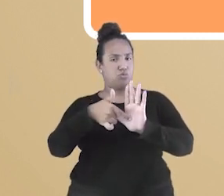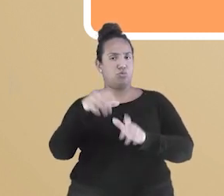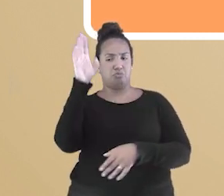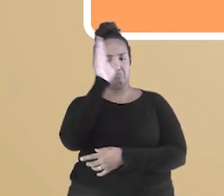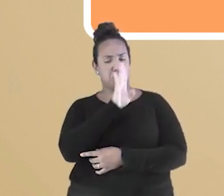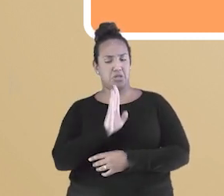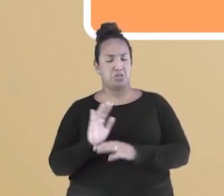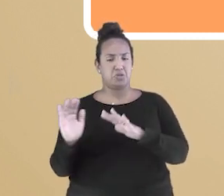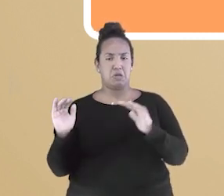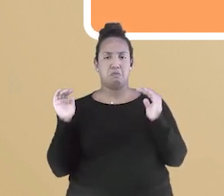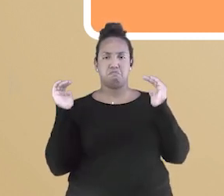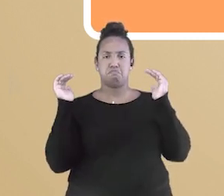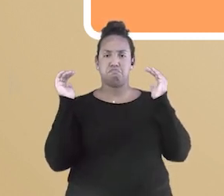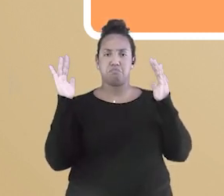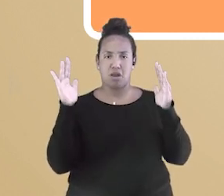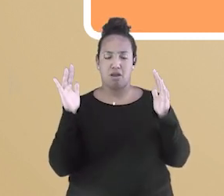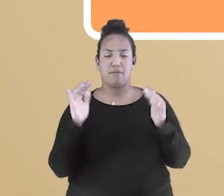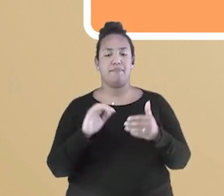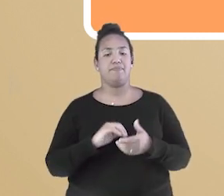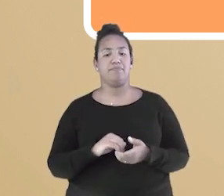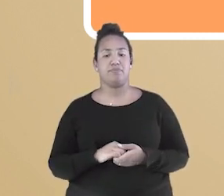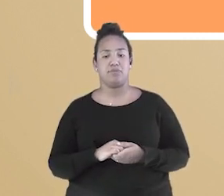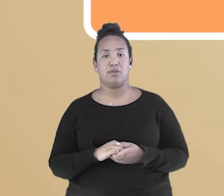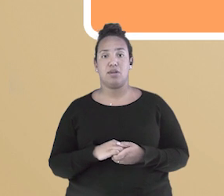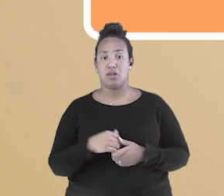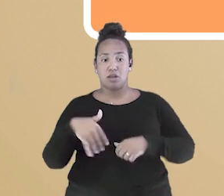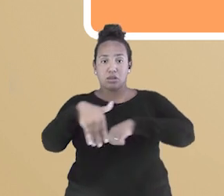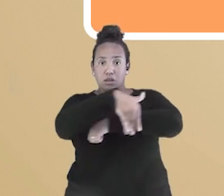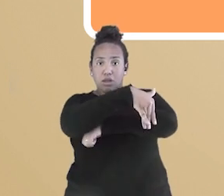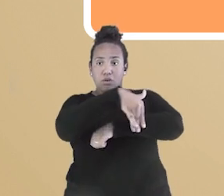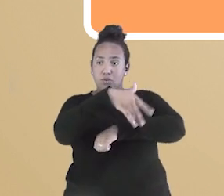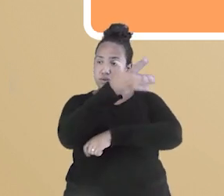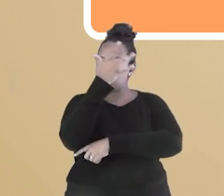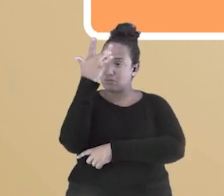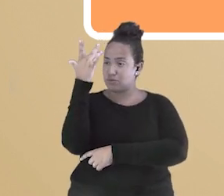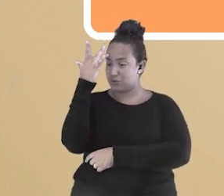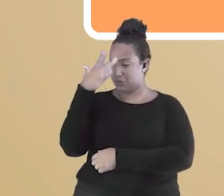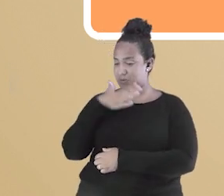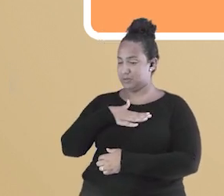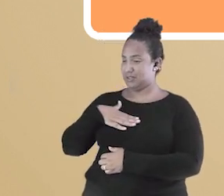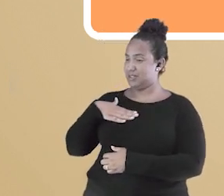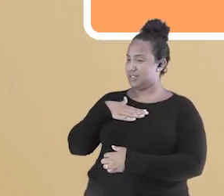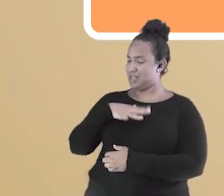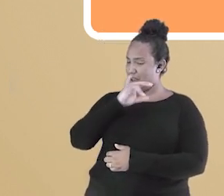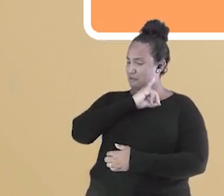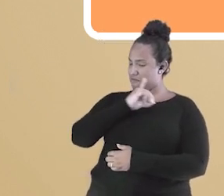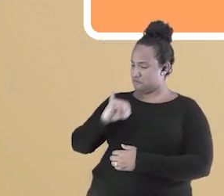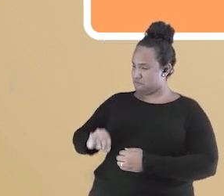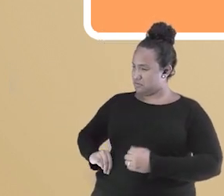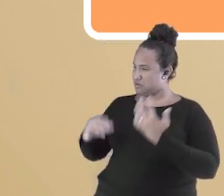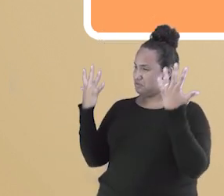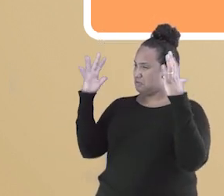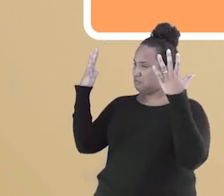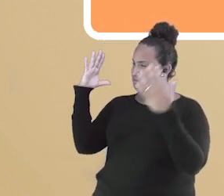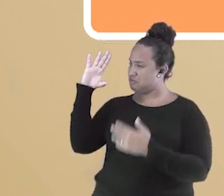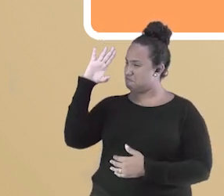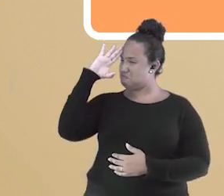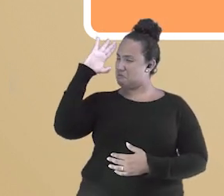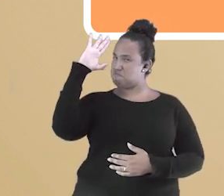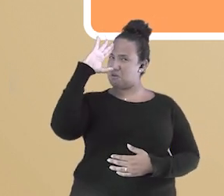Nos falava de outras coisas na rua. O imperador era só elogio para os bravos soldados que lutavam pelo país.